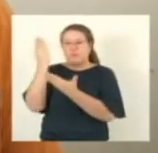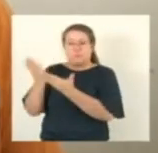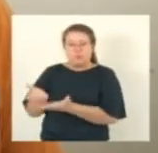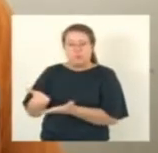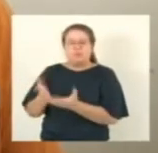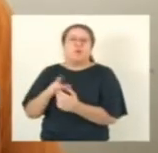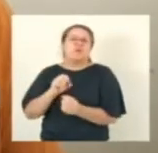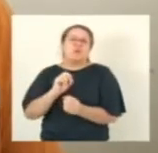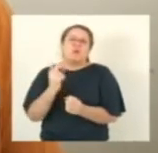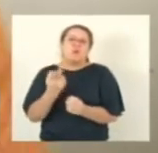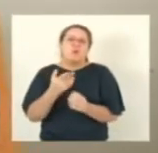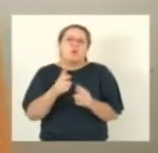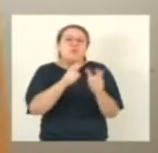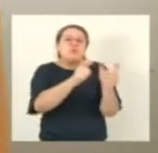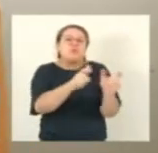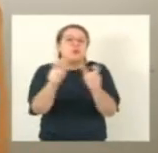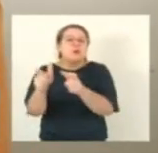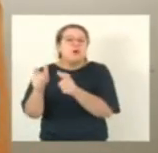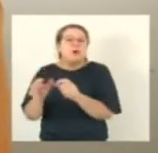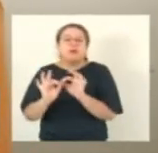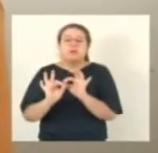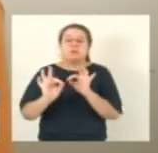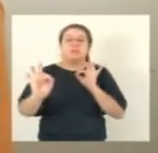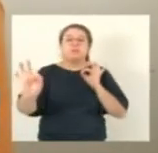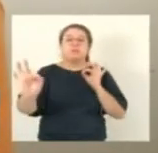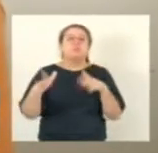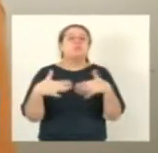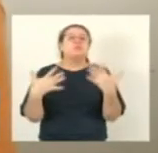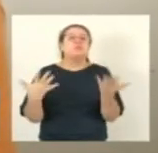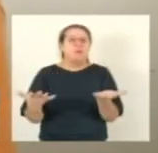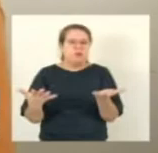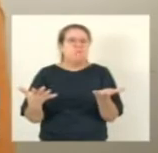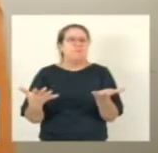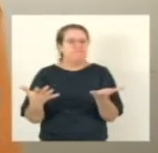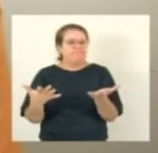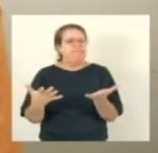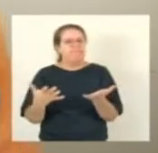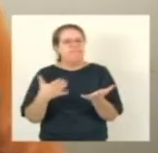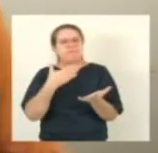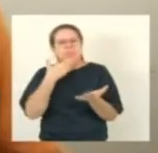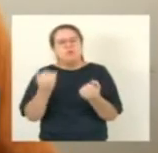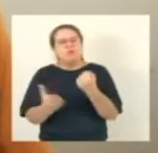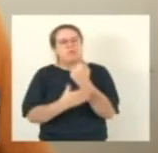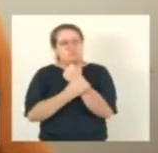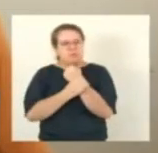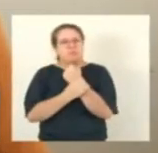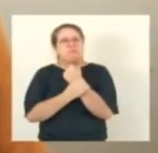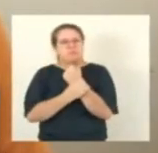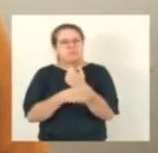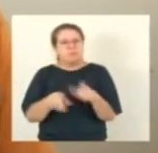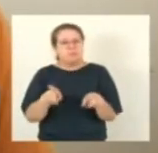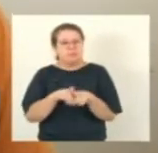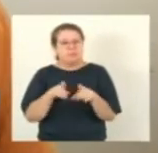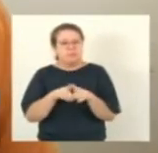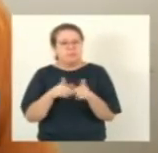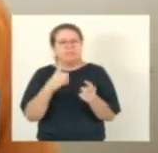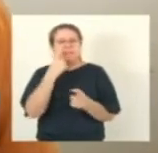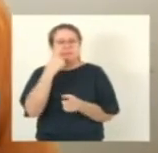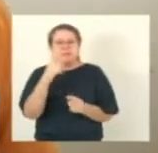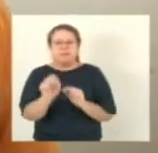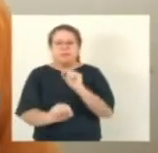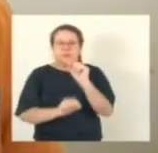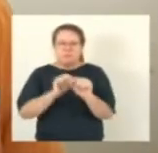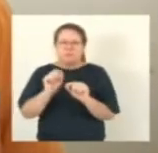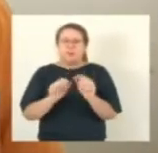destino e também a distância a ser percorrido é claro que além do destino aqui tem um outro ponto interessante quando se fala em